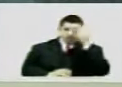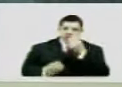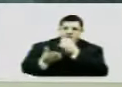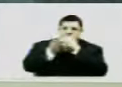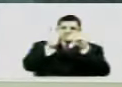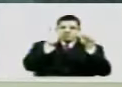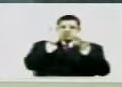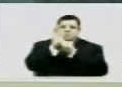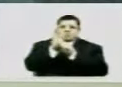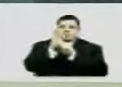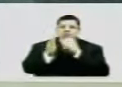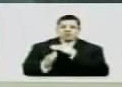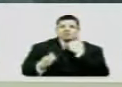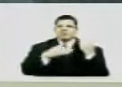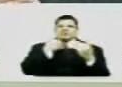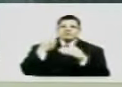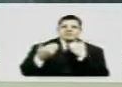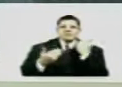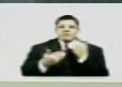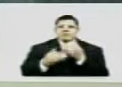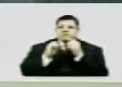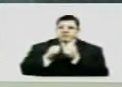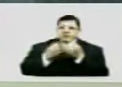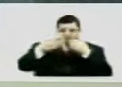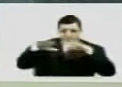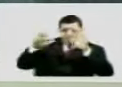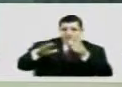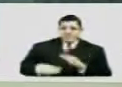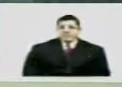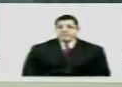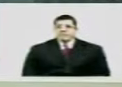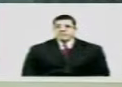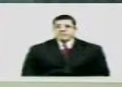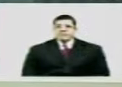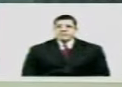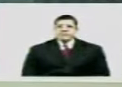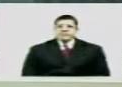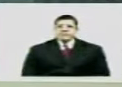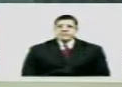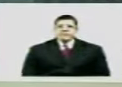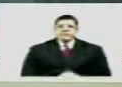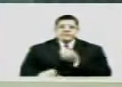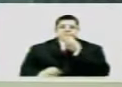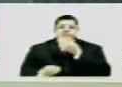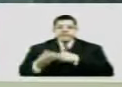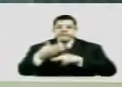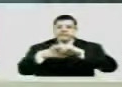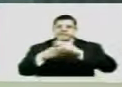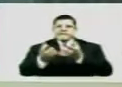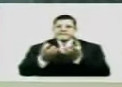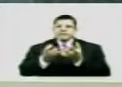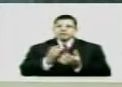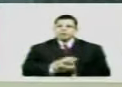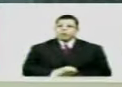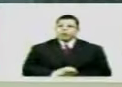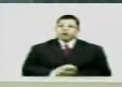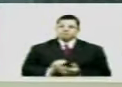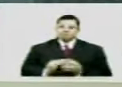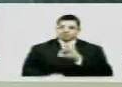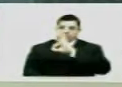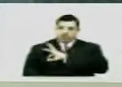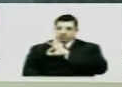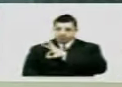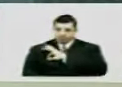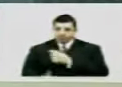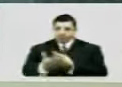traficantes que estão se matando um ao outro Pode deixar A última vez que a